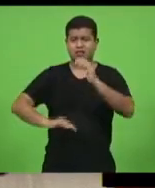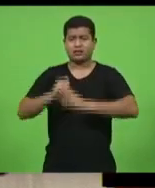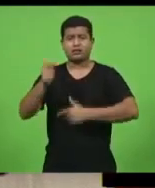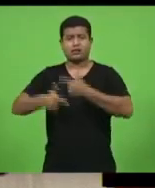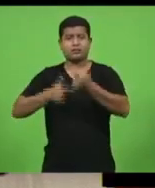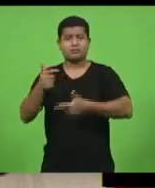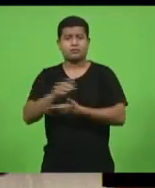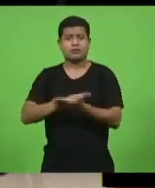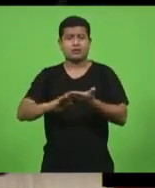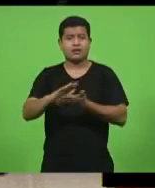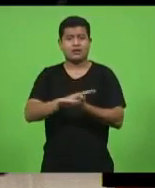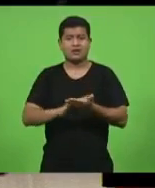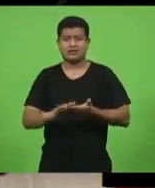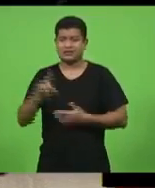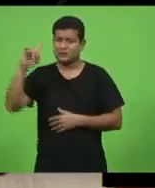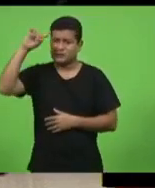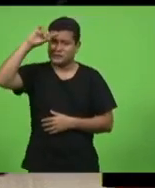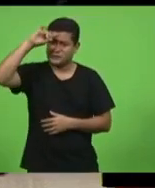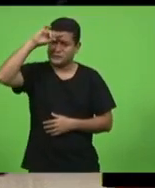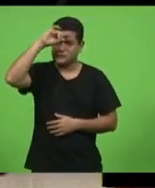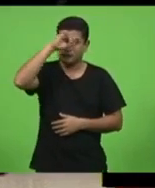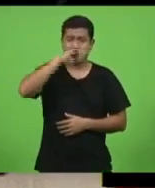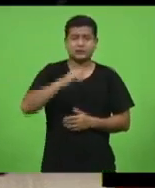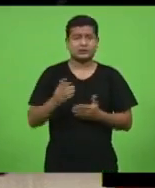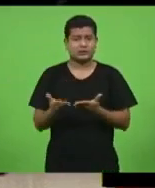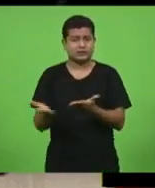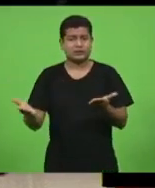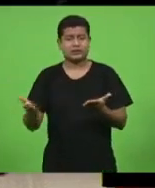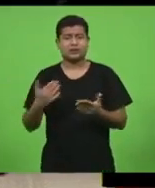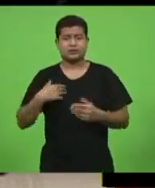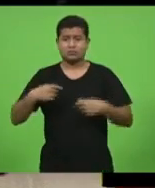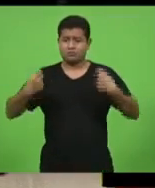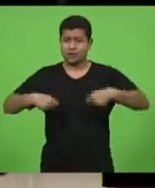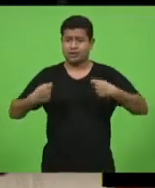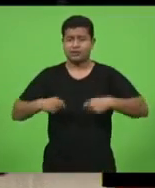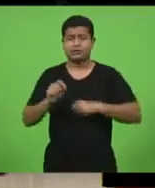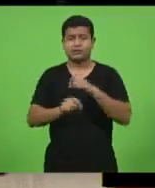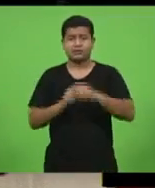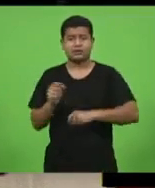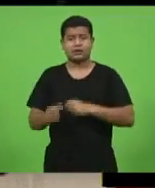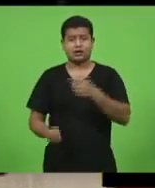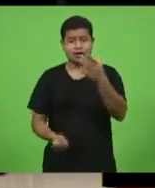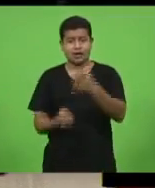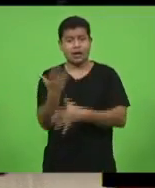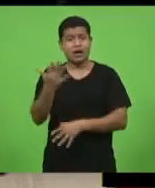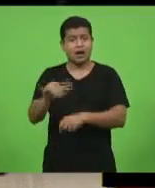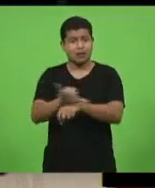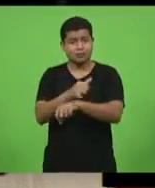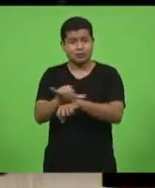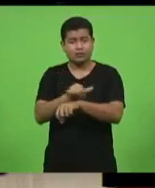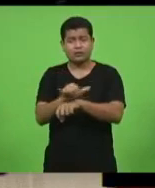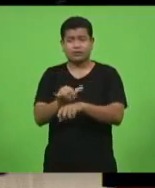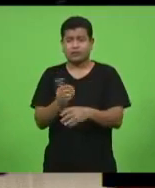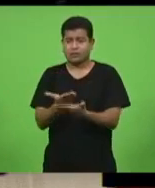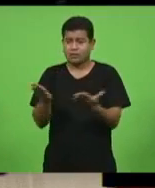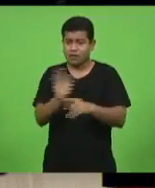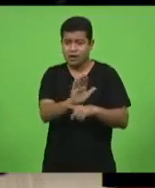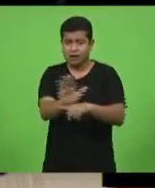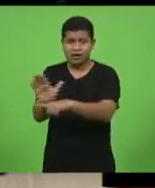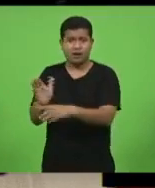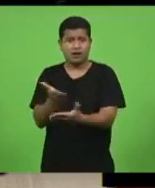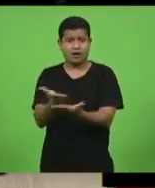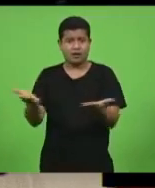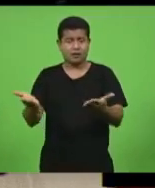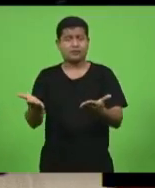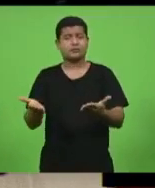dificuldade enorme. Temos que criar uma condição de sustentabilidade para essas pessoas.